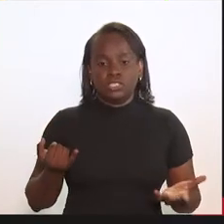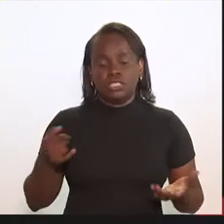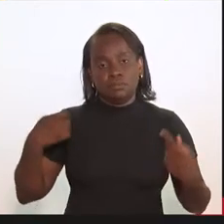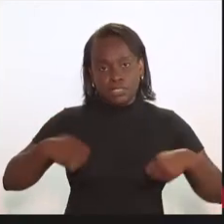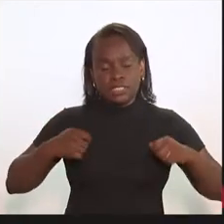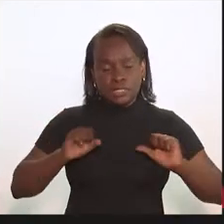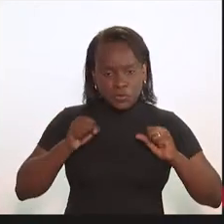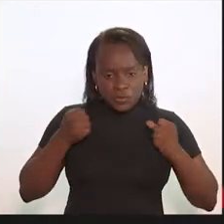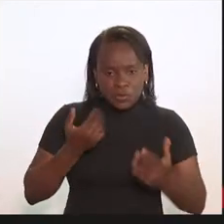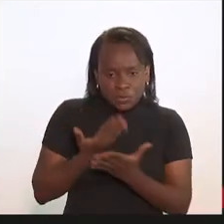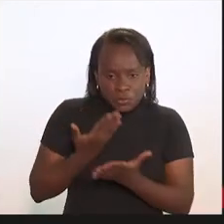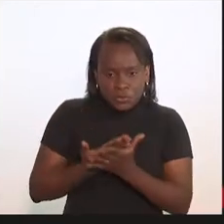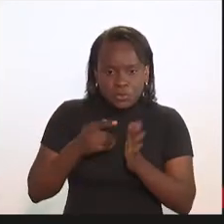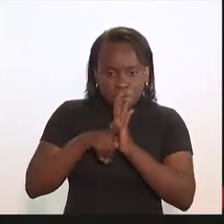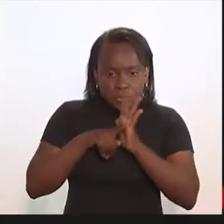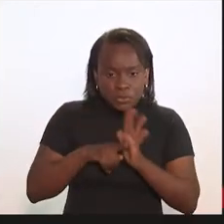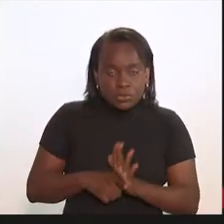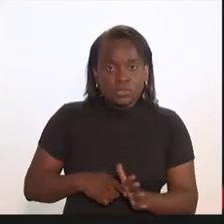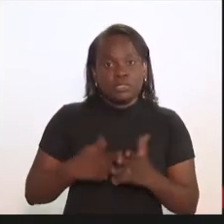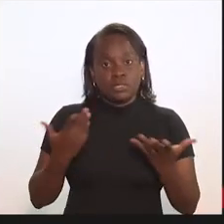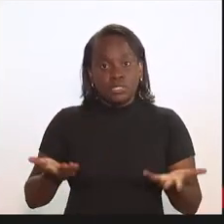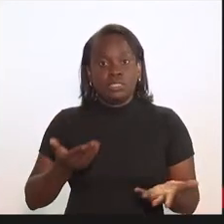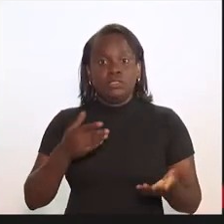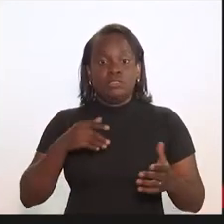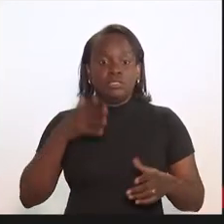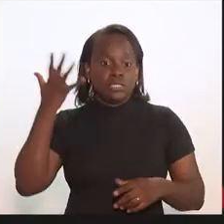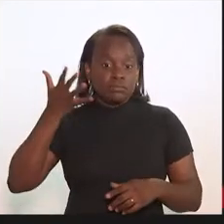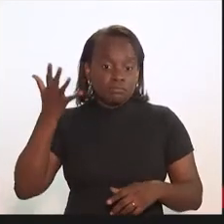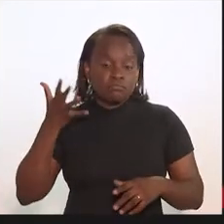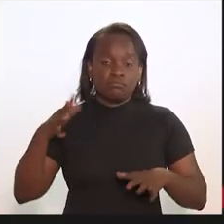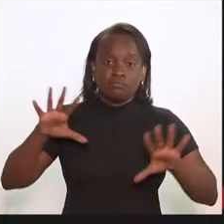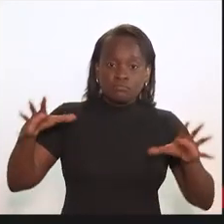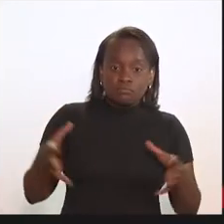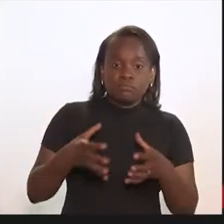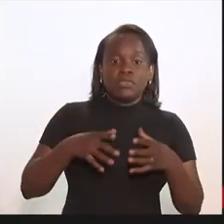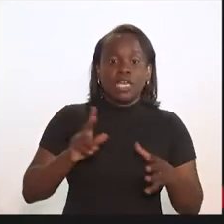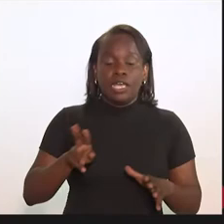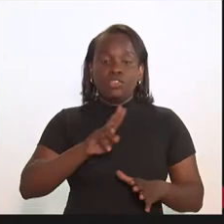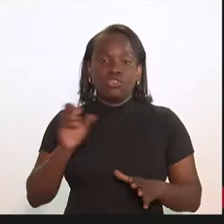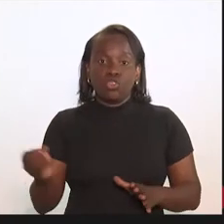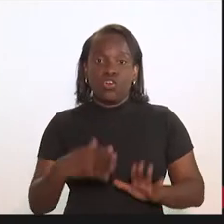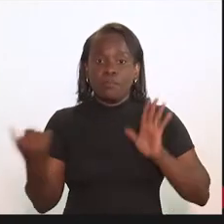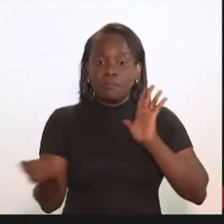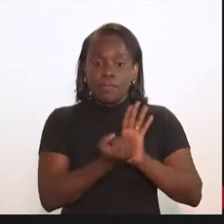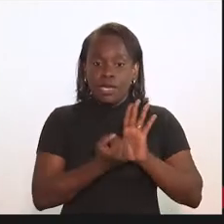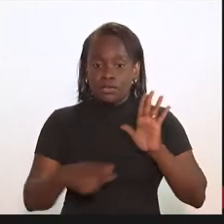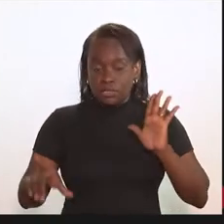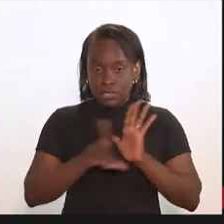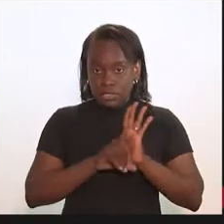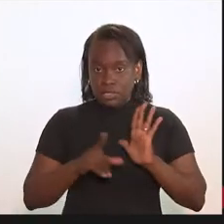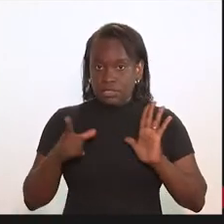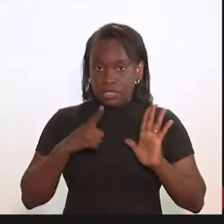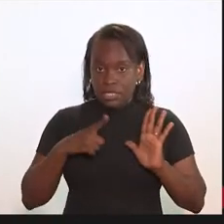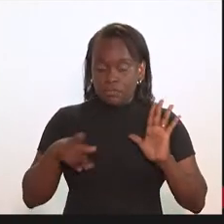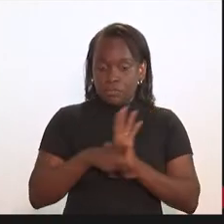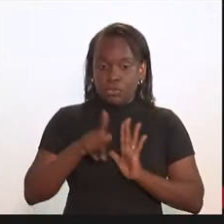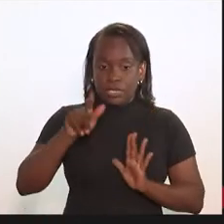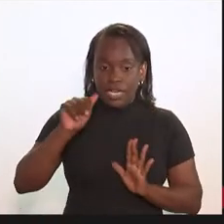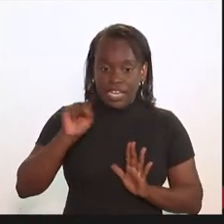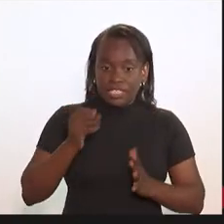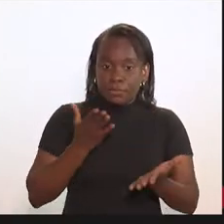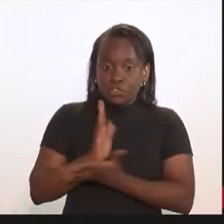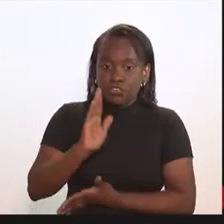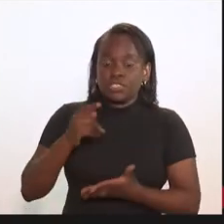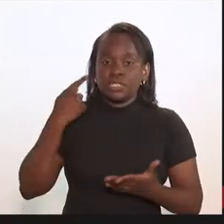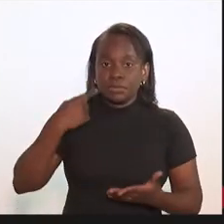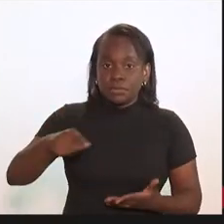que a gente deve se debruçar, e até talvez promover um seminário, que é a questão do novo marco legal do gás, que foi